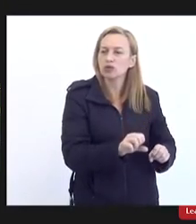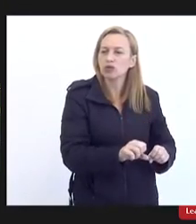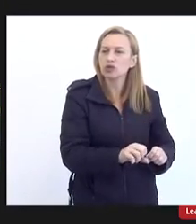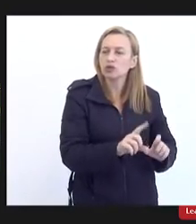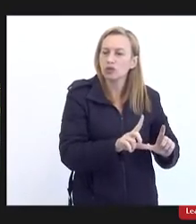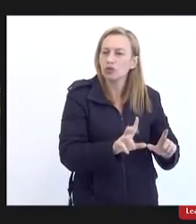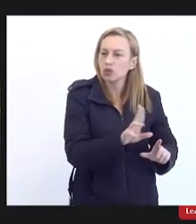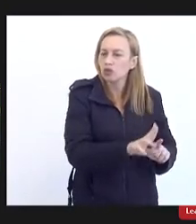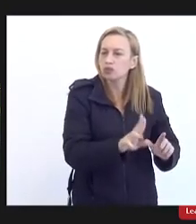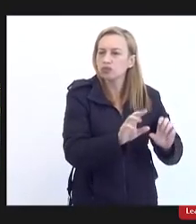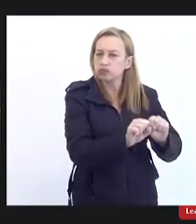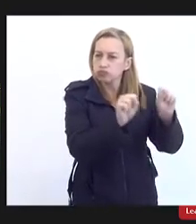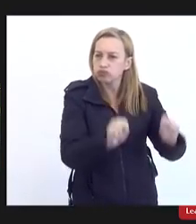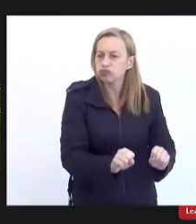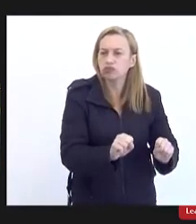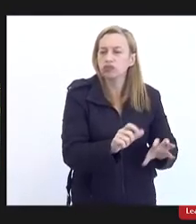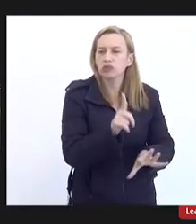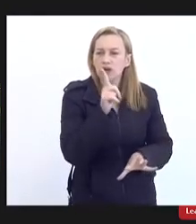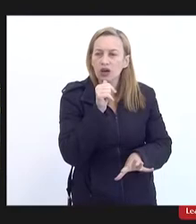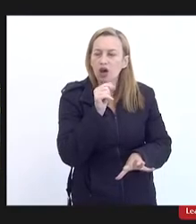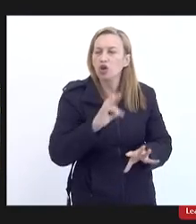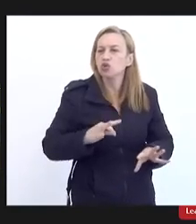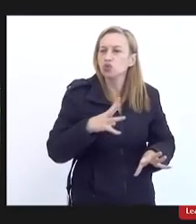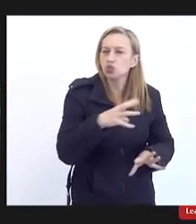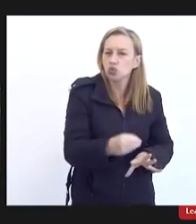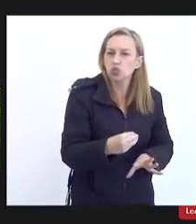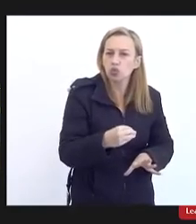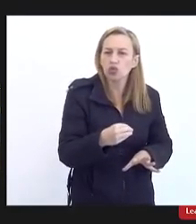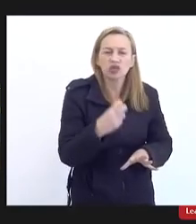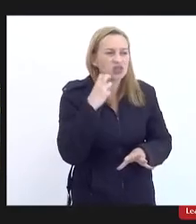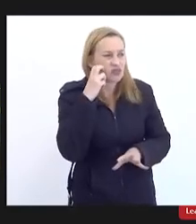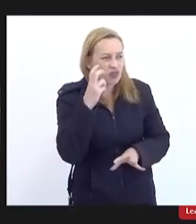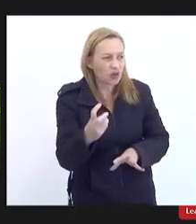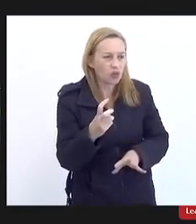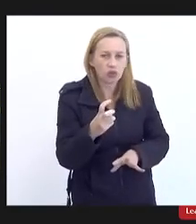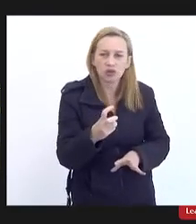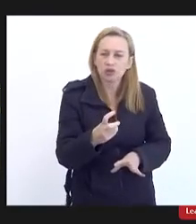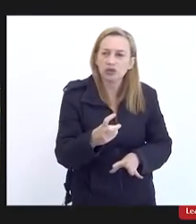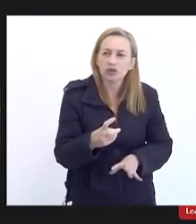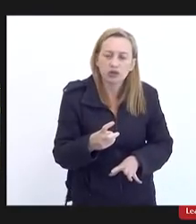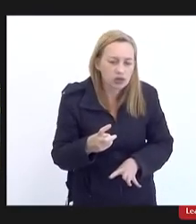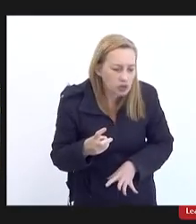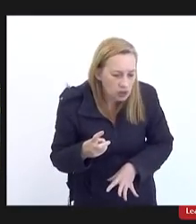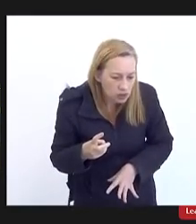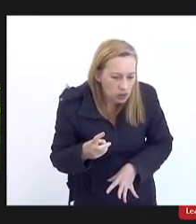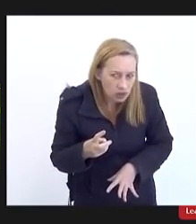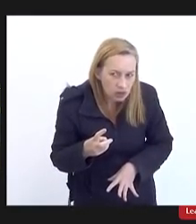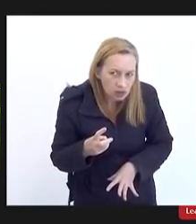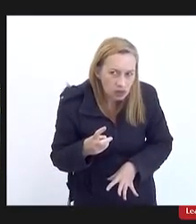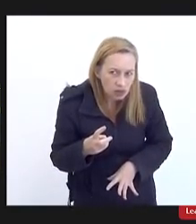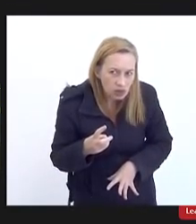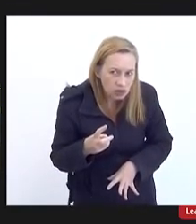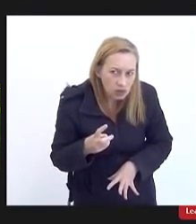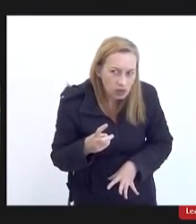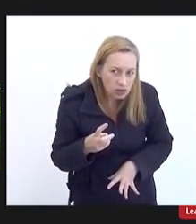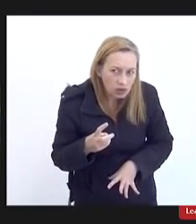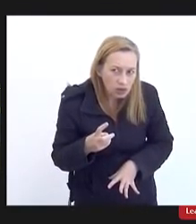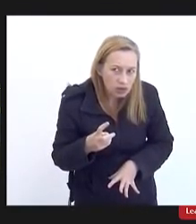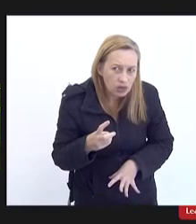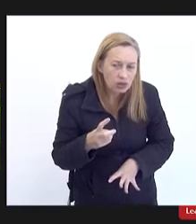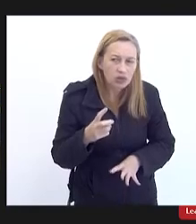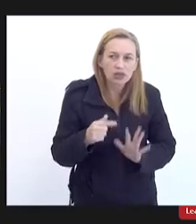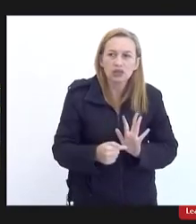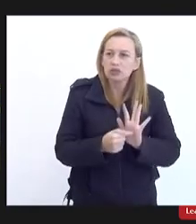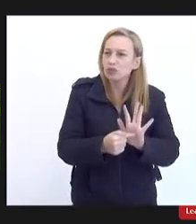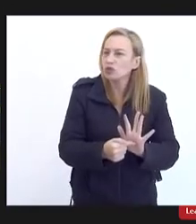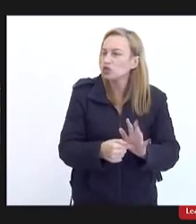tudo que está sendo apresentado hoje no estado do Rio toda essa vergonha que tem uma semana para acontecer e se concretizar ela se revela